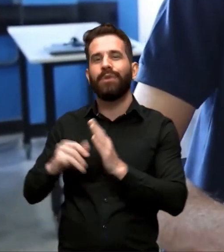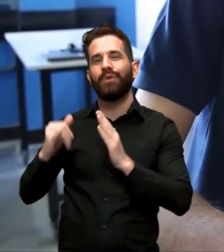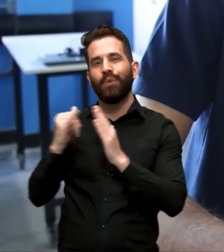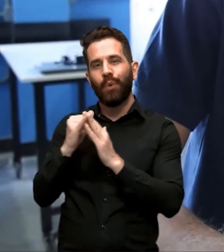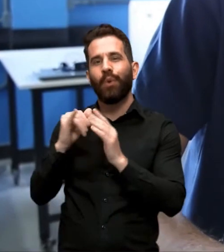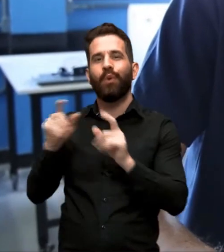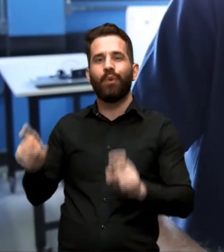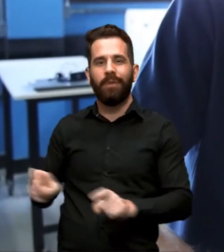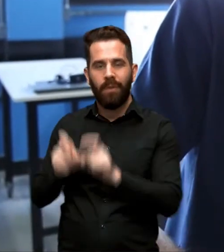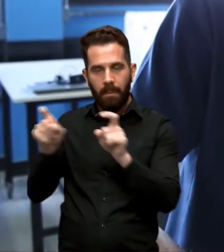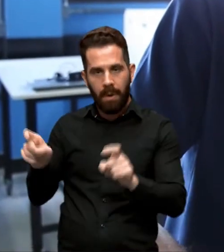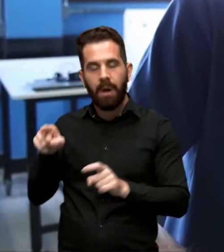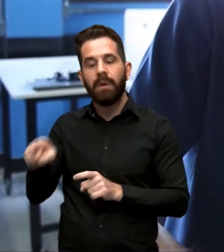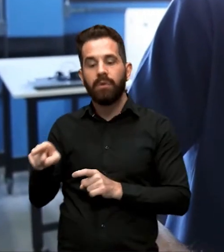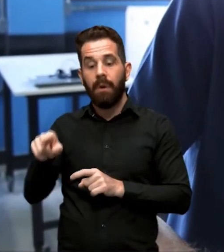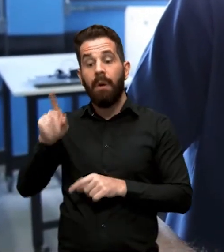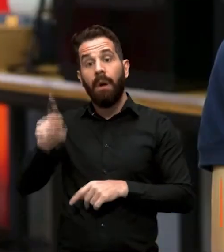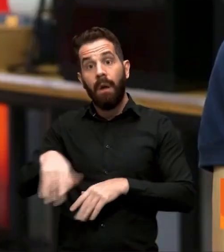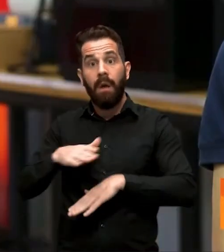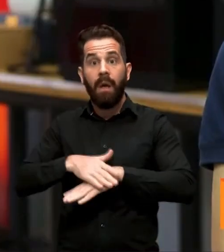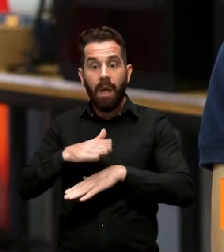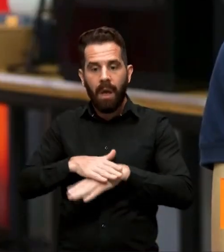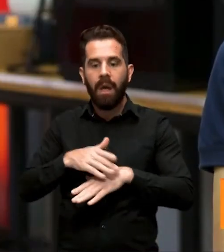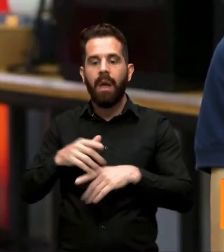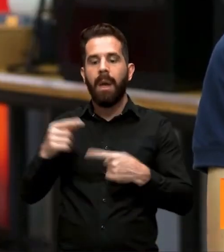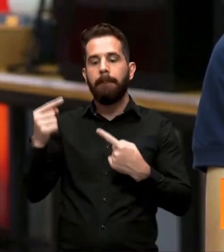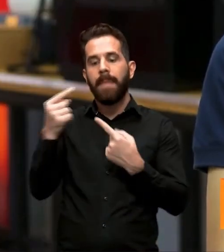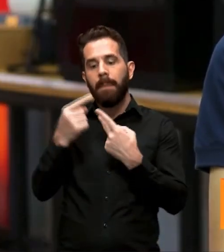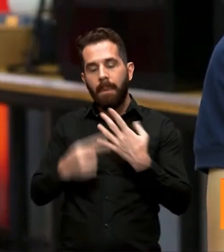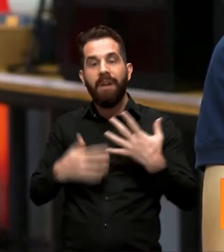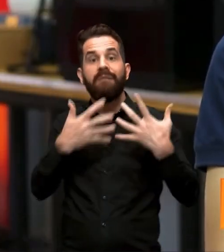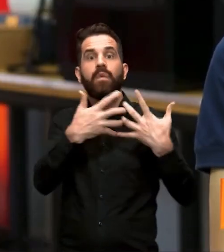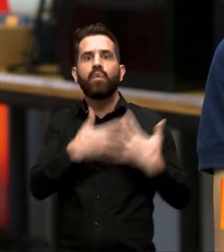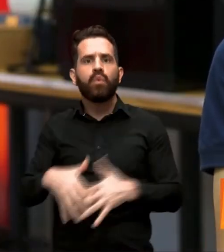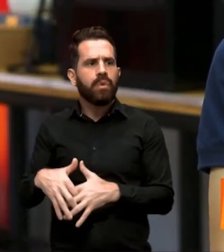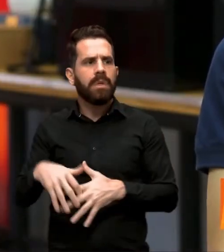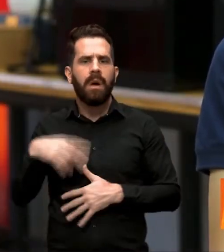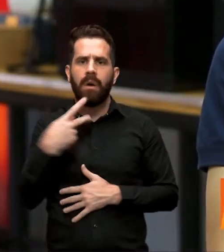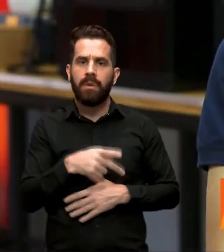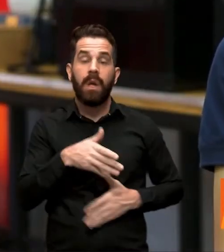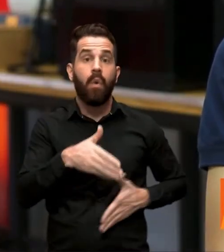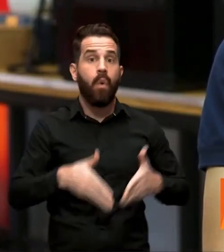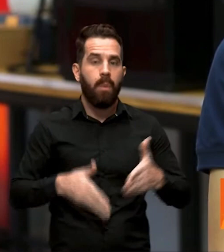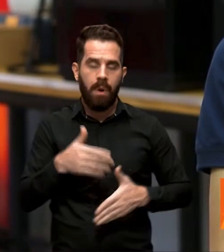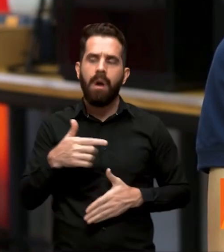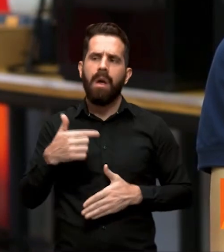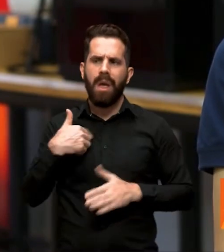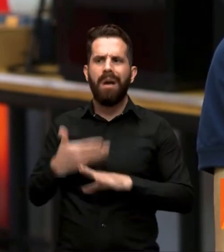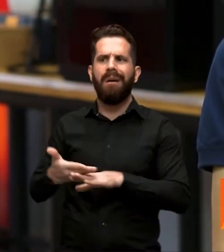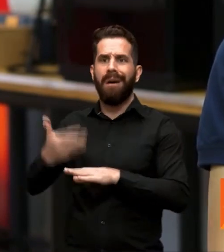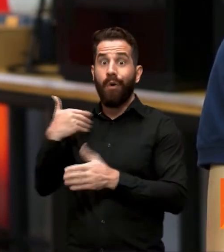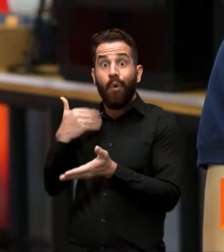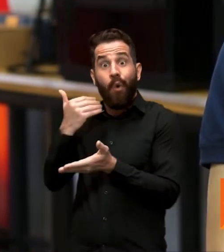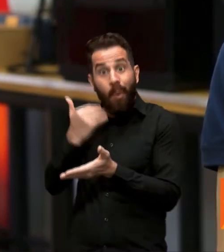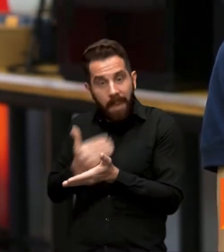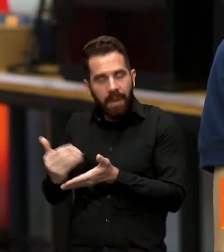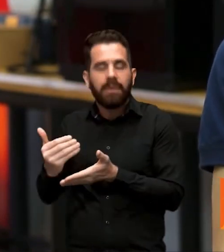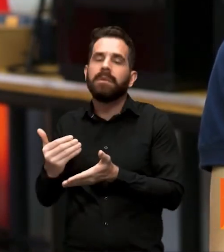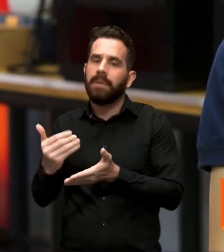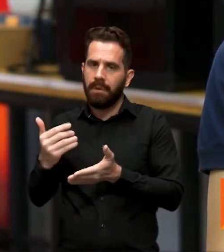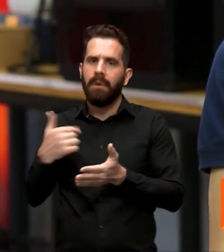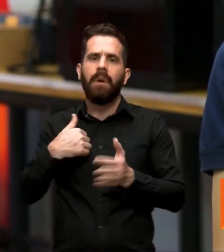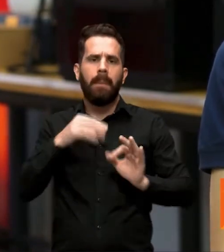possíveis funções que o H2 pode ter. Desde o início, a minha participação nesse robô foi bem ampla. Então, eu trabalhei primeiramente